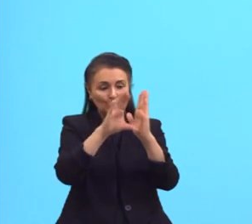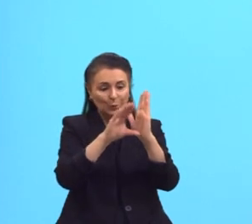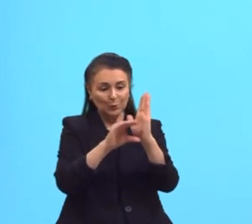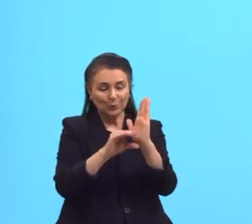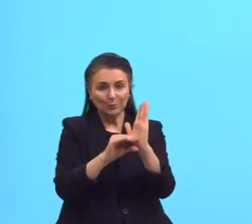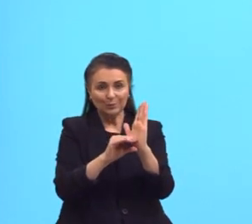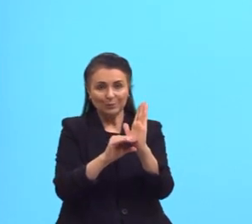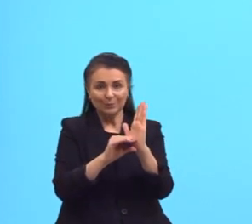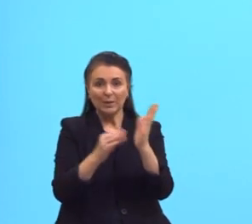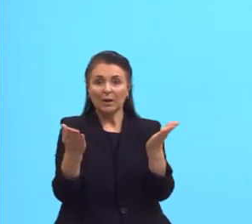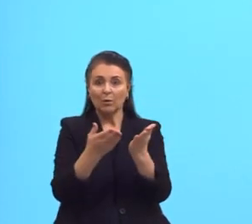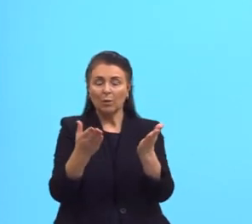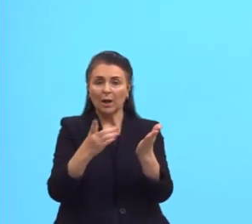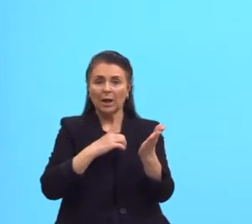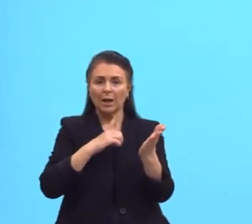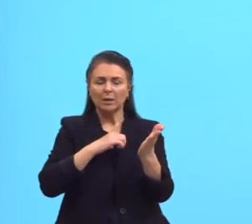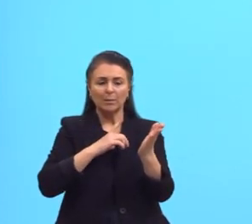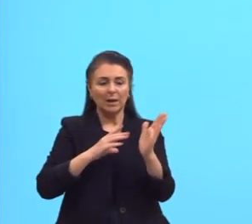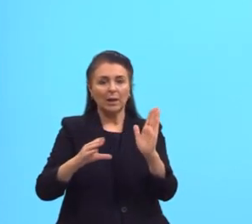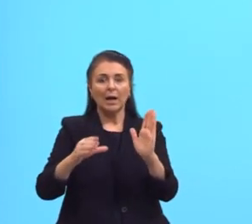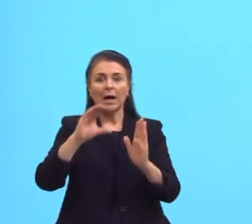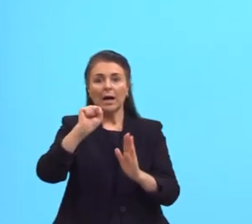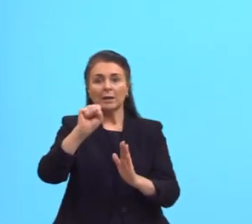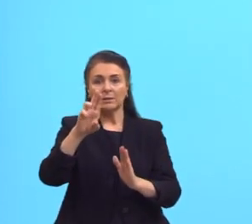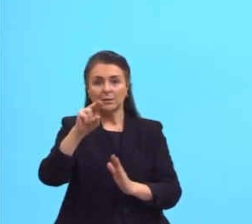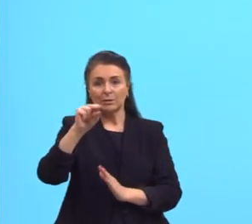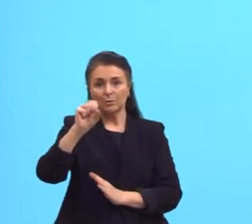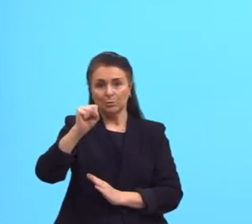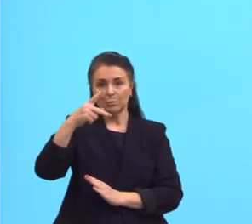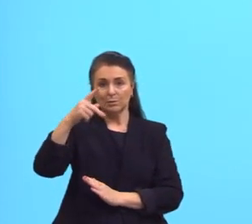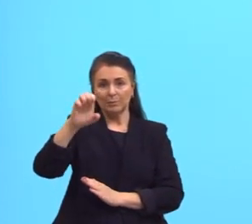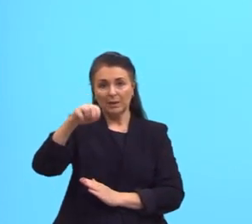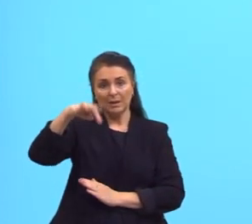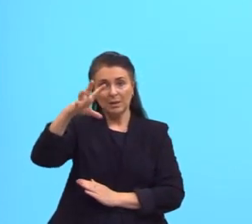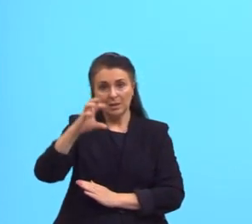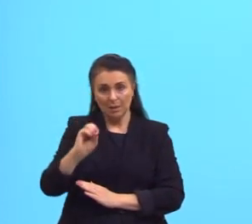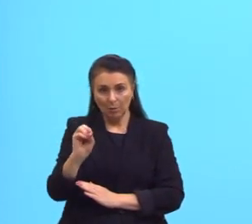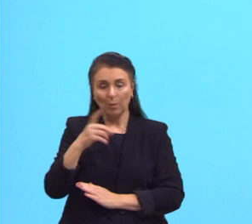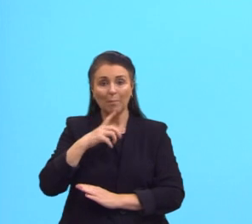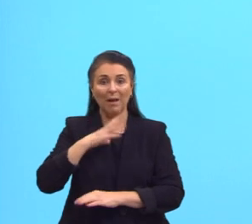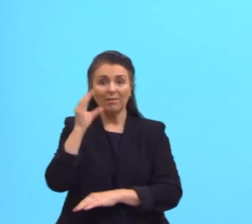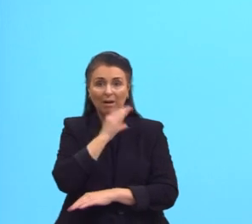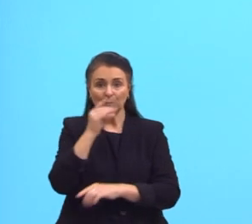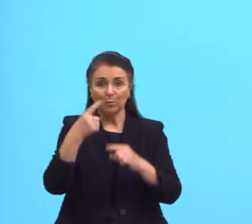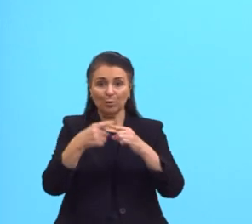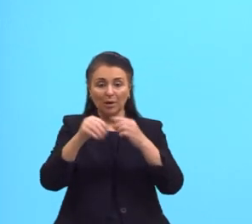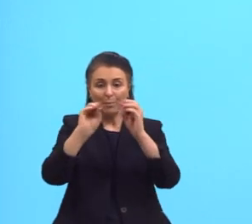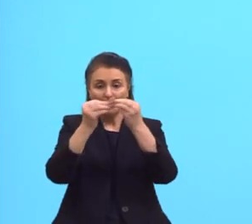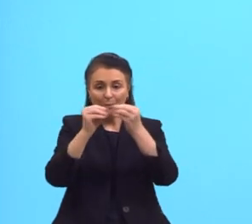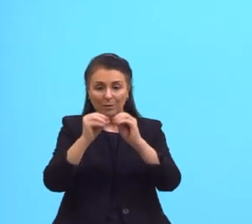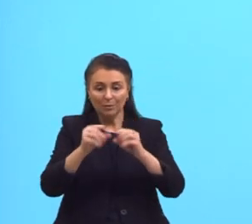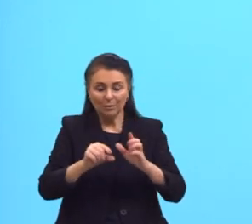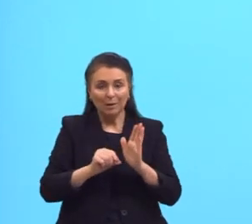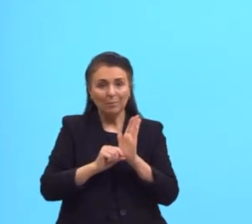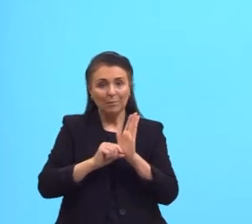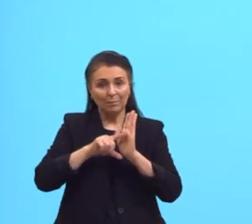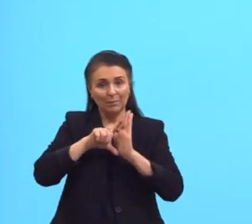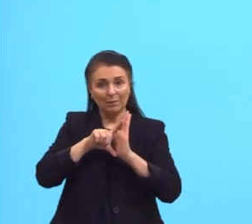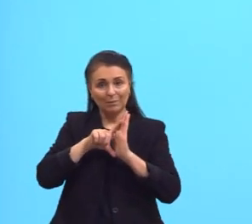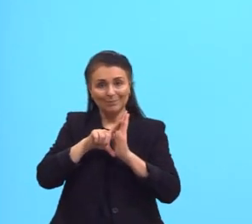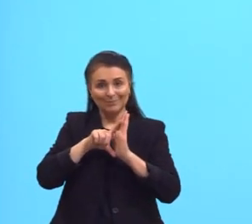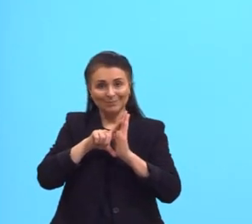E as suspensões, elas sedimentam rapidamente. Por quê? São partículas maiores. Então, com a força da gravidade, elas